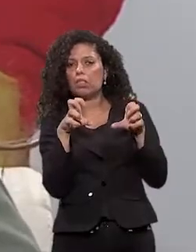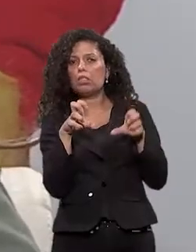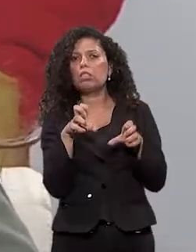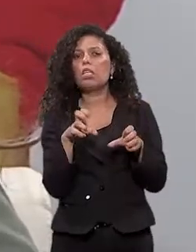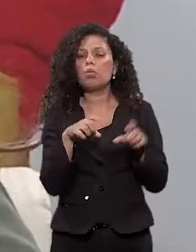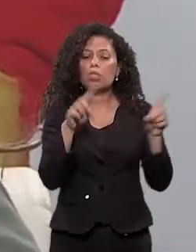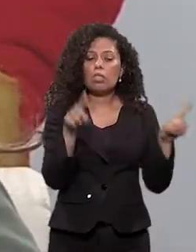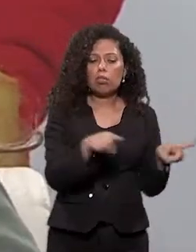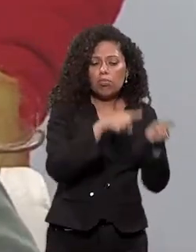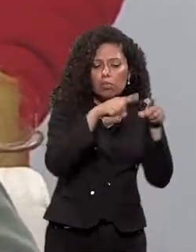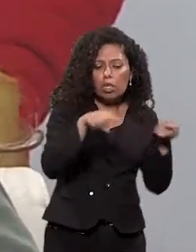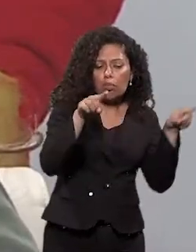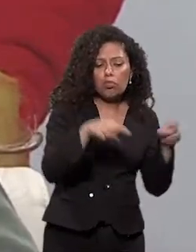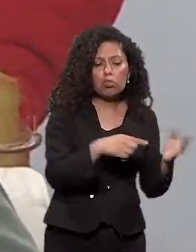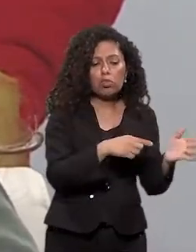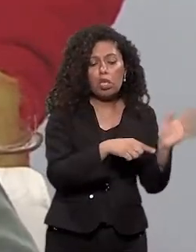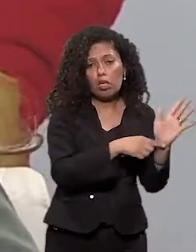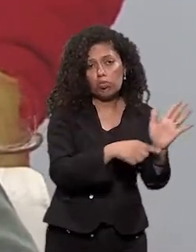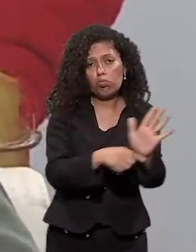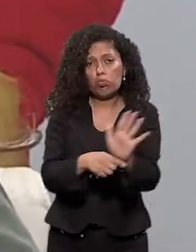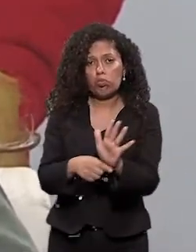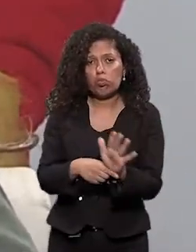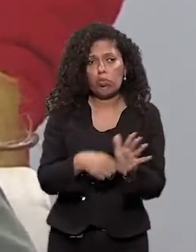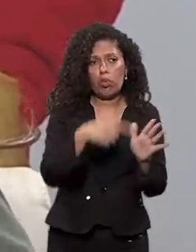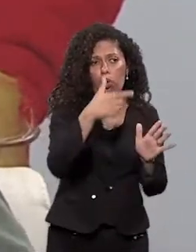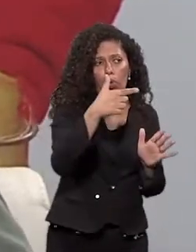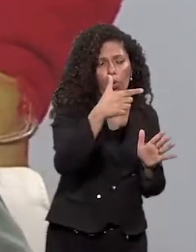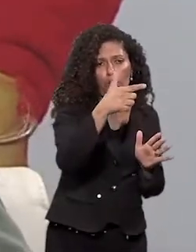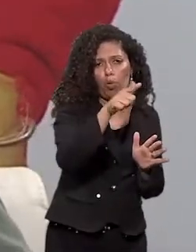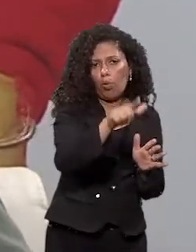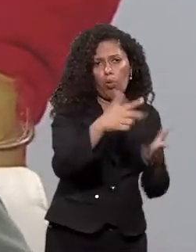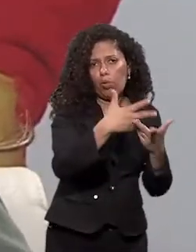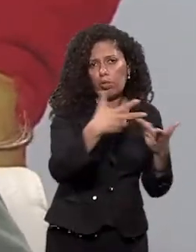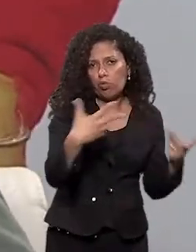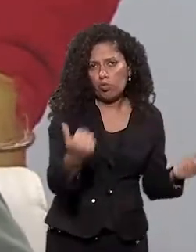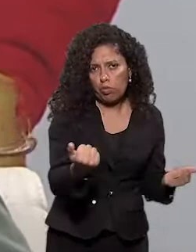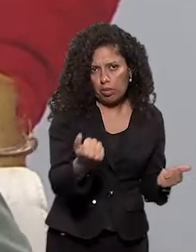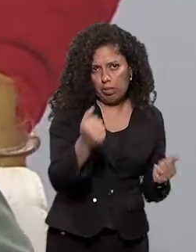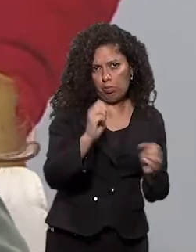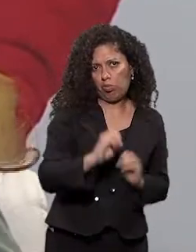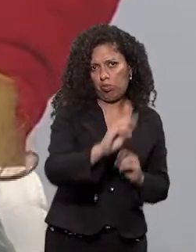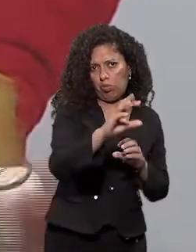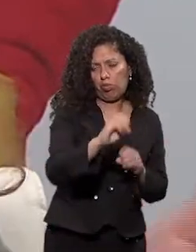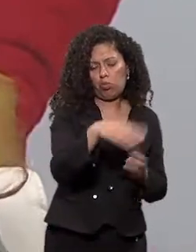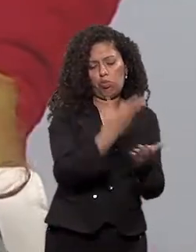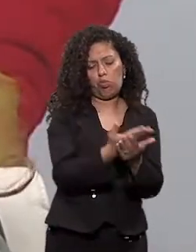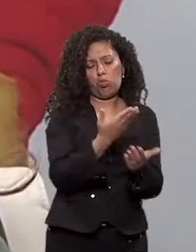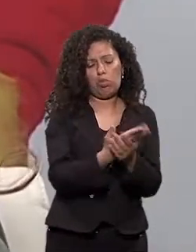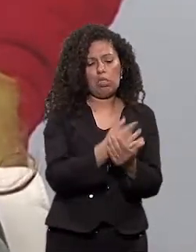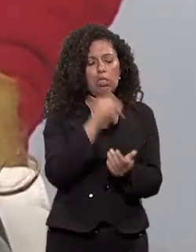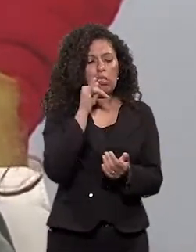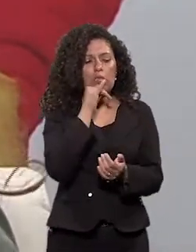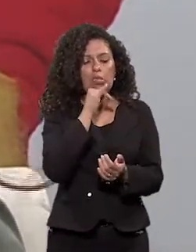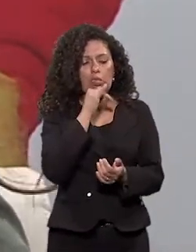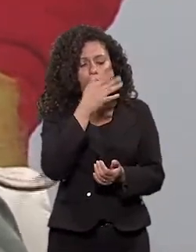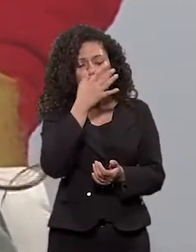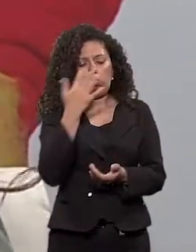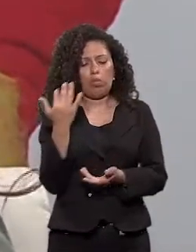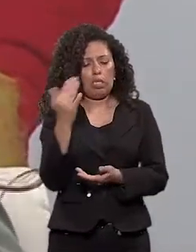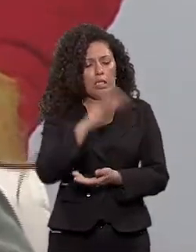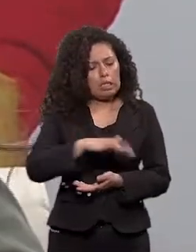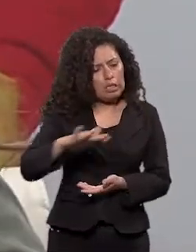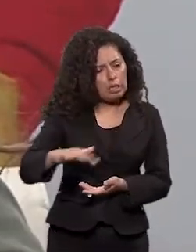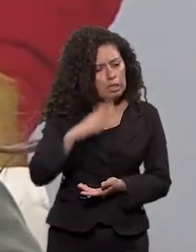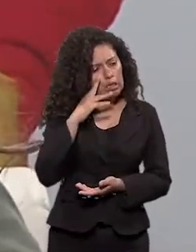como a música vem ajudar em outras disciplinas, né? Na parte do movimento, no desenvolvimento da coordenação motora, né? Uma